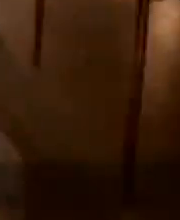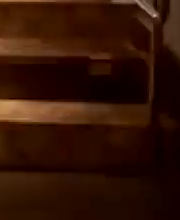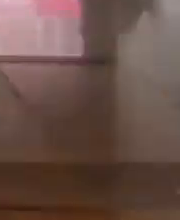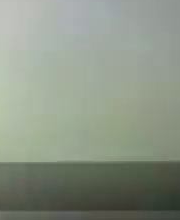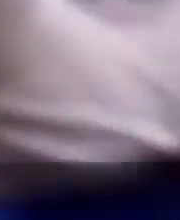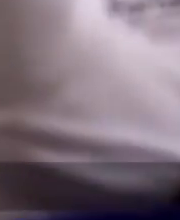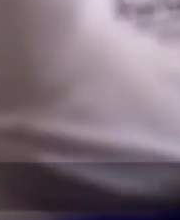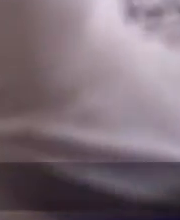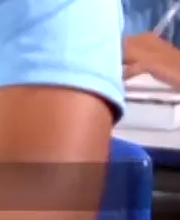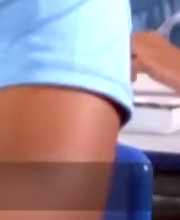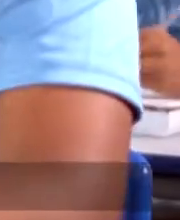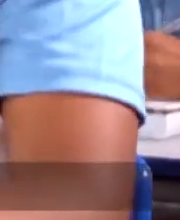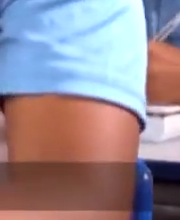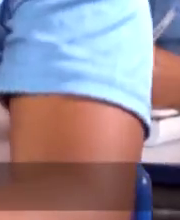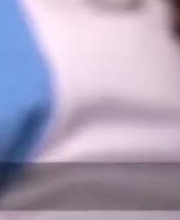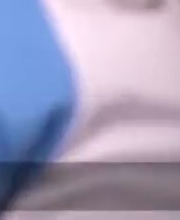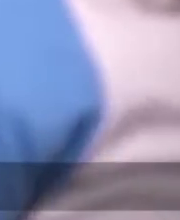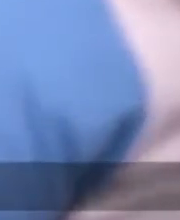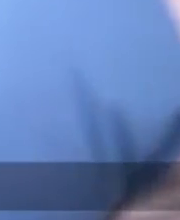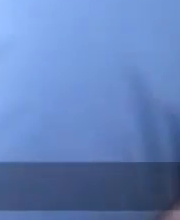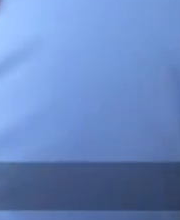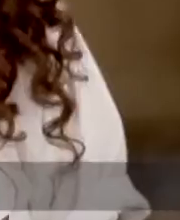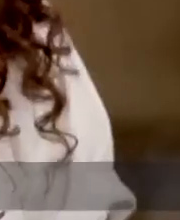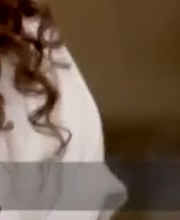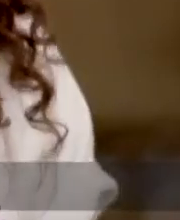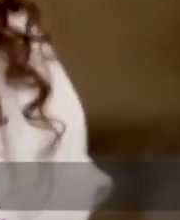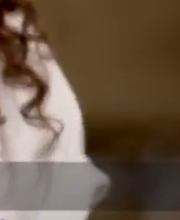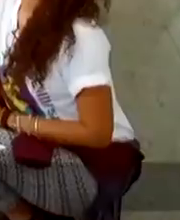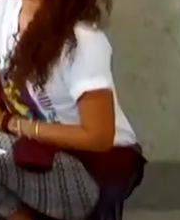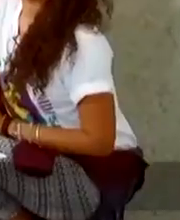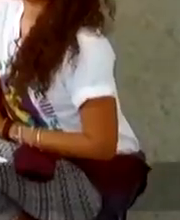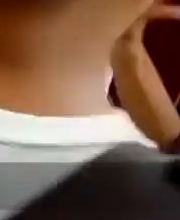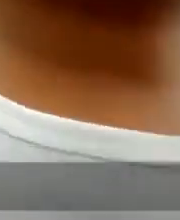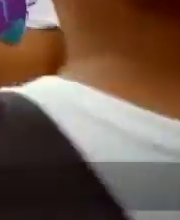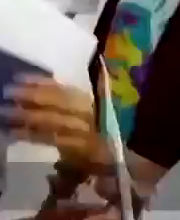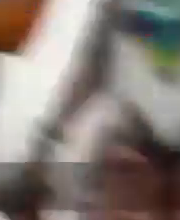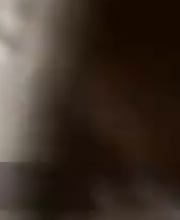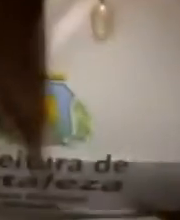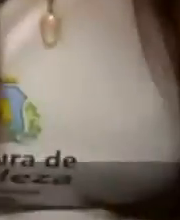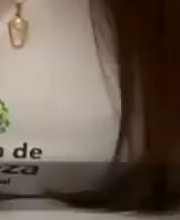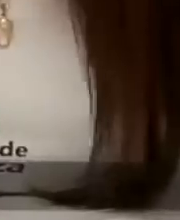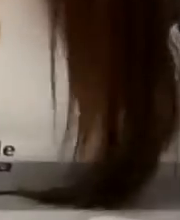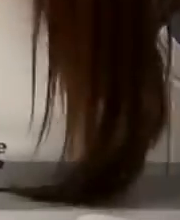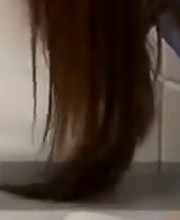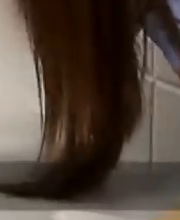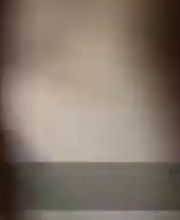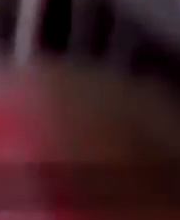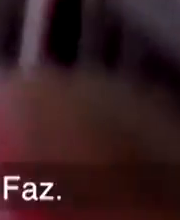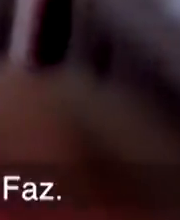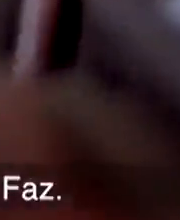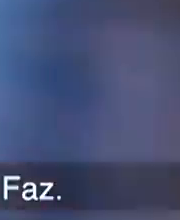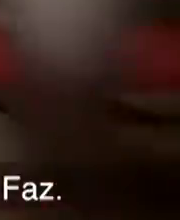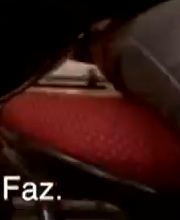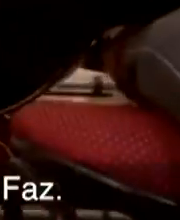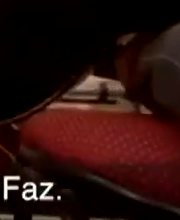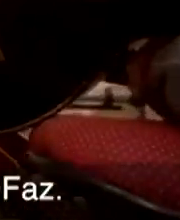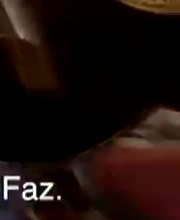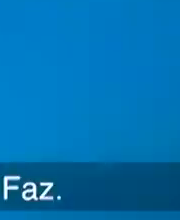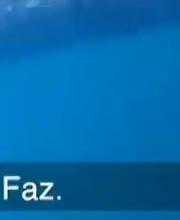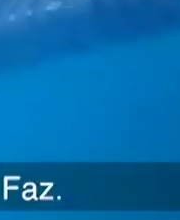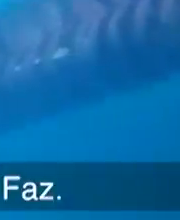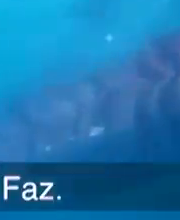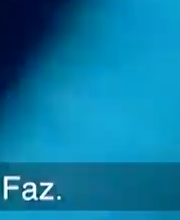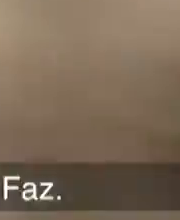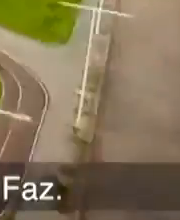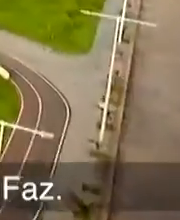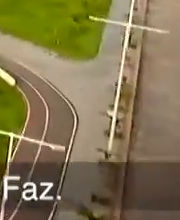Observatório. Turmas avançadas da Prefeitura. Juventude sem fronteiras. Prefeitura e você. Uma Fortaleza que